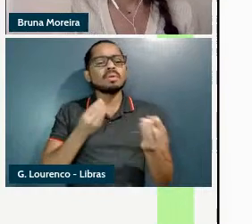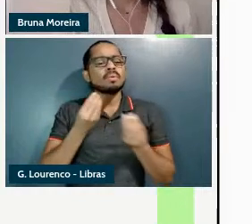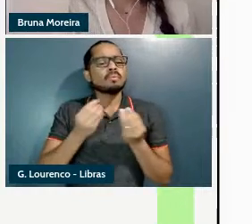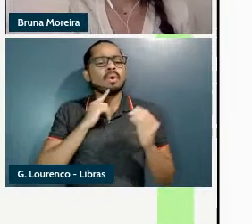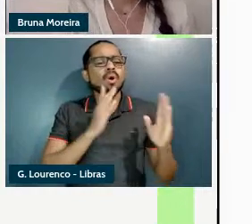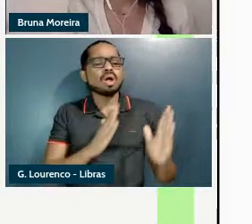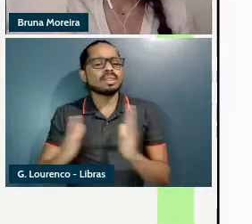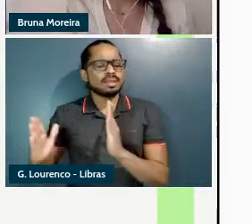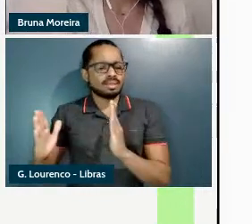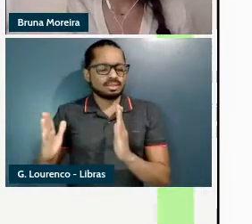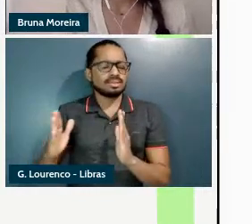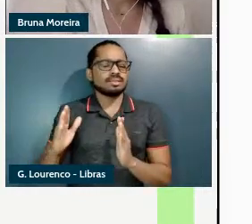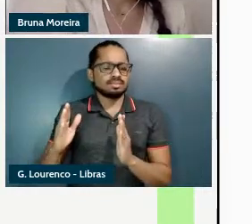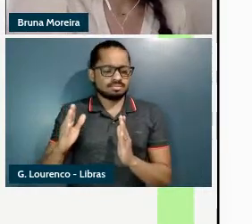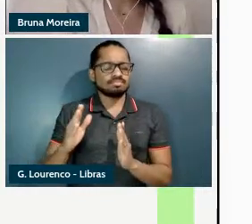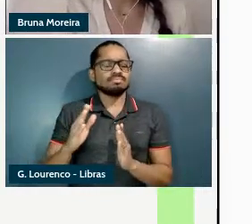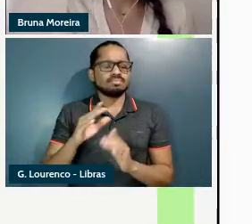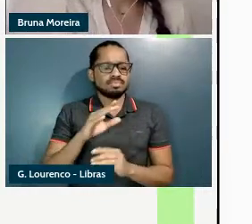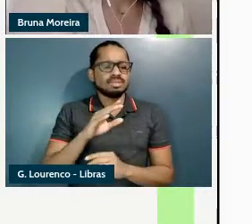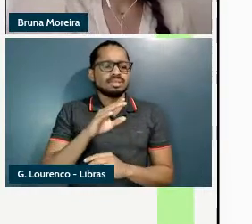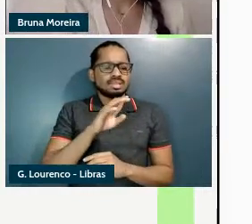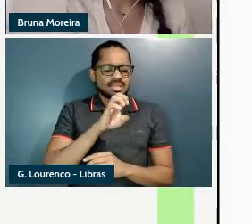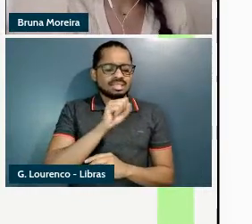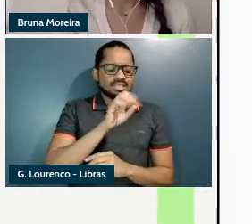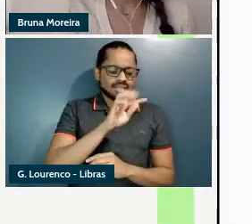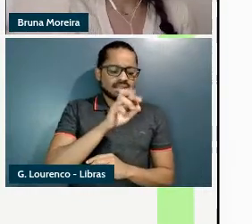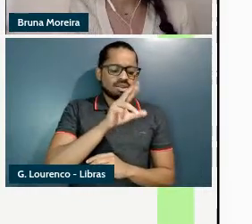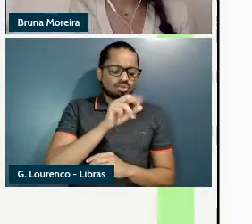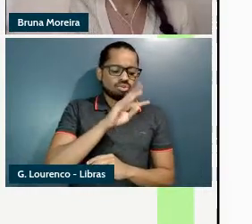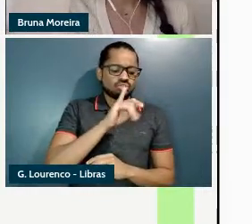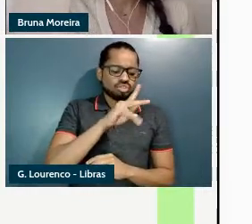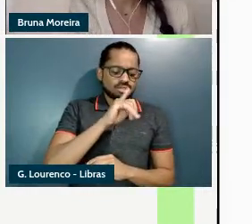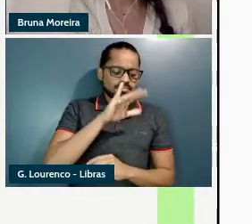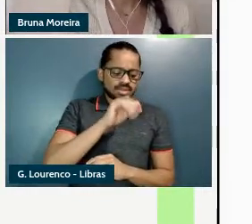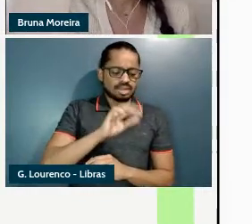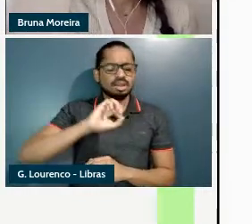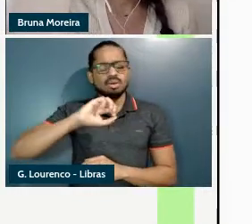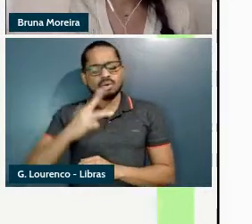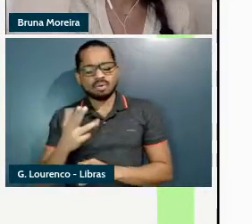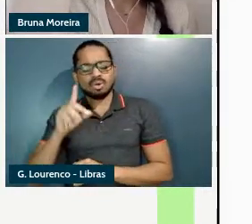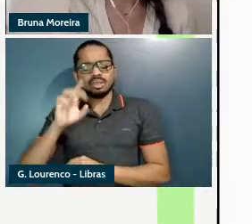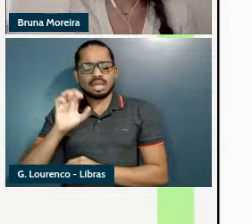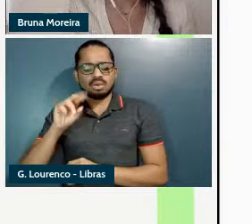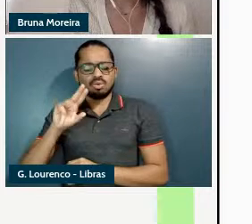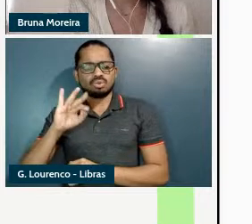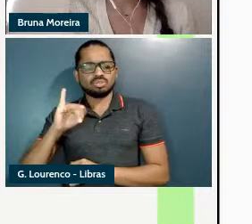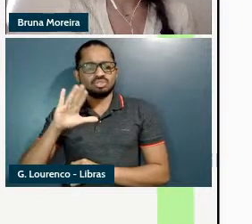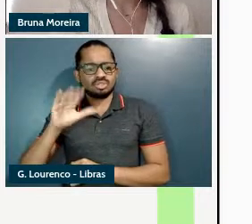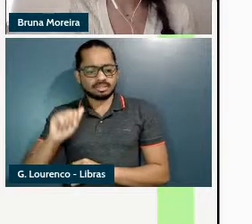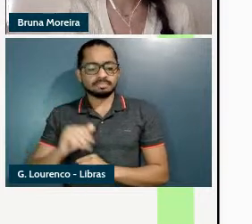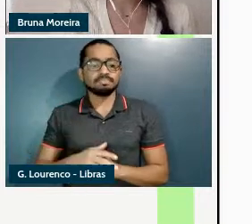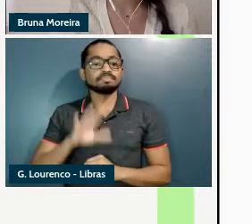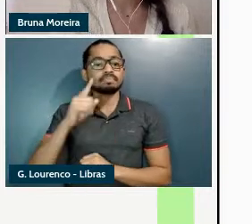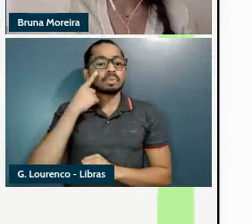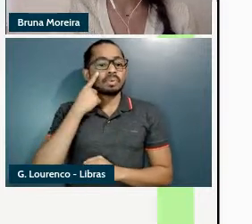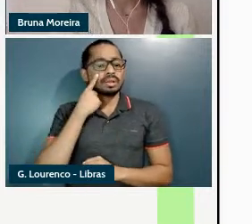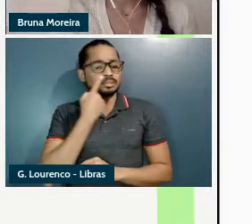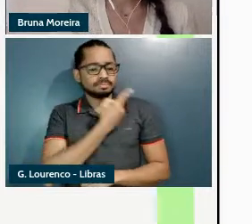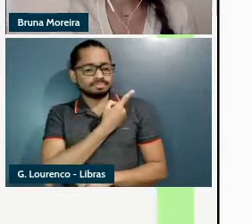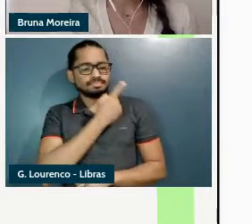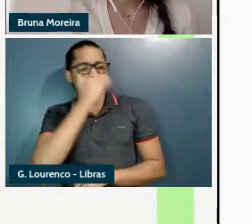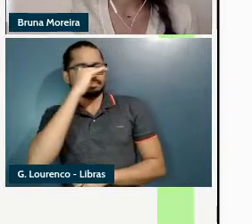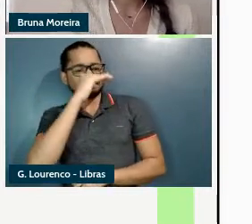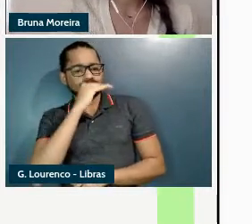então as quatro classes seriam essas lavável um modal de uma interpretação de possibilidade durável